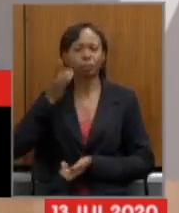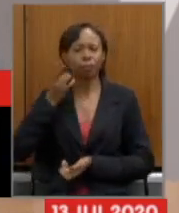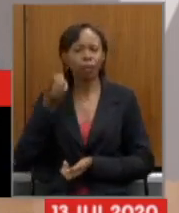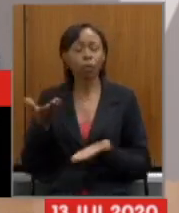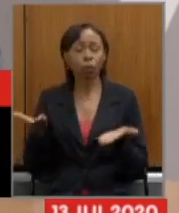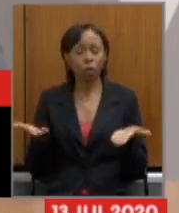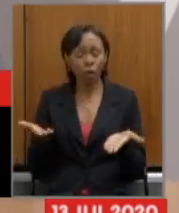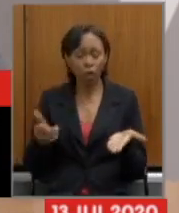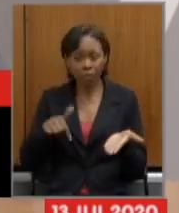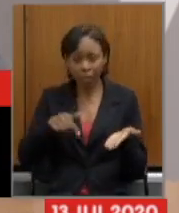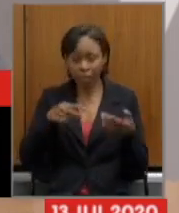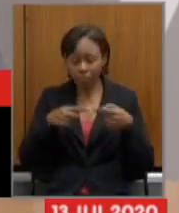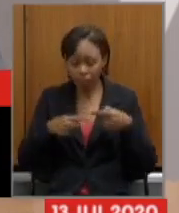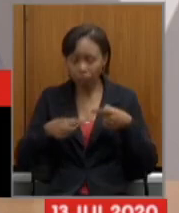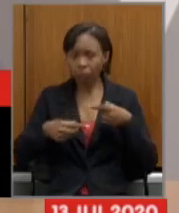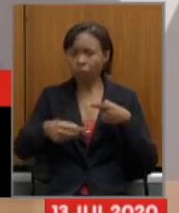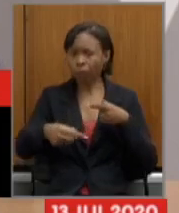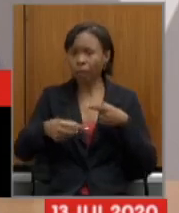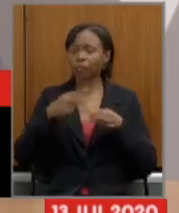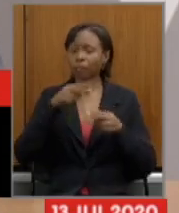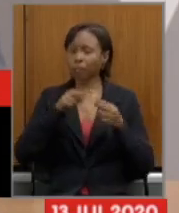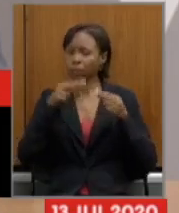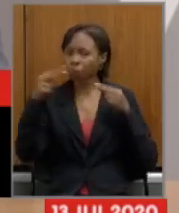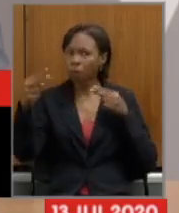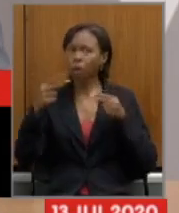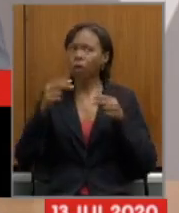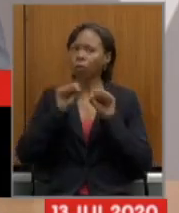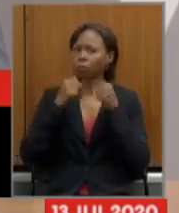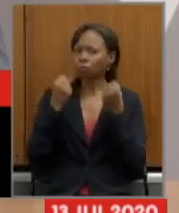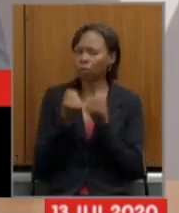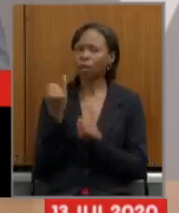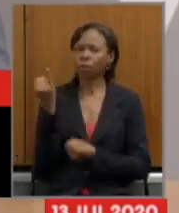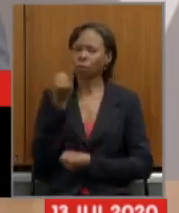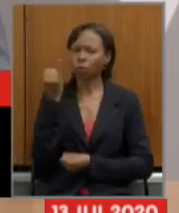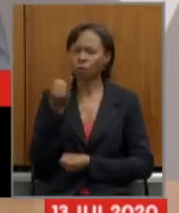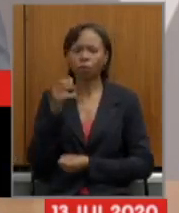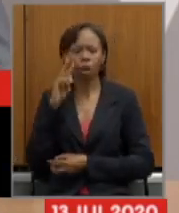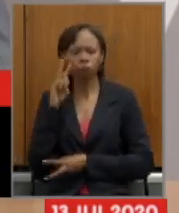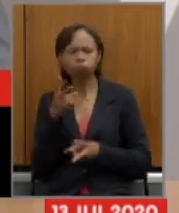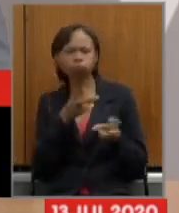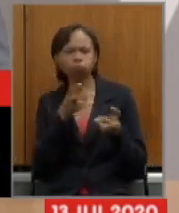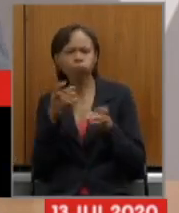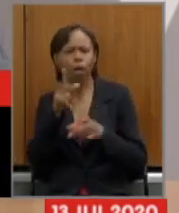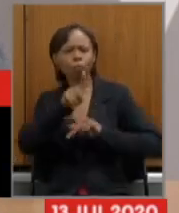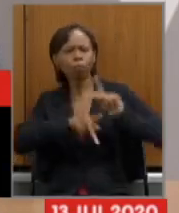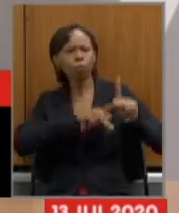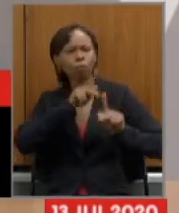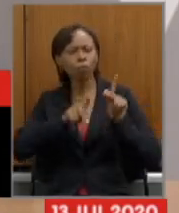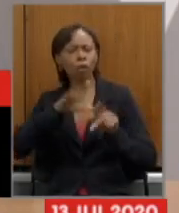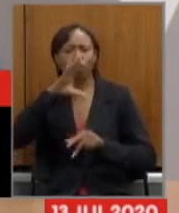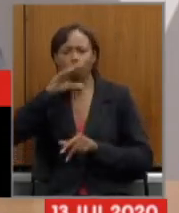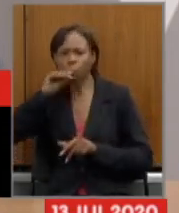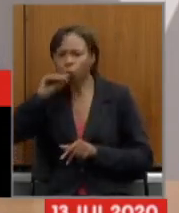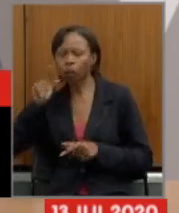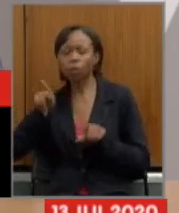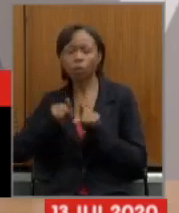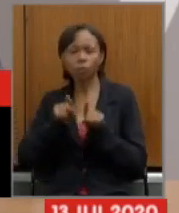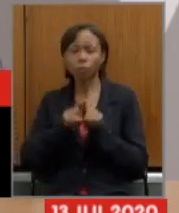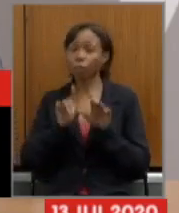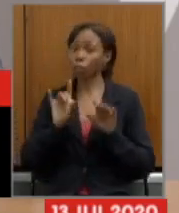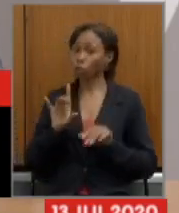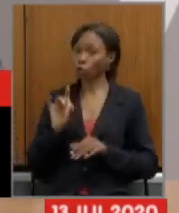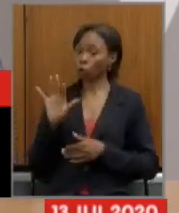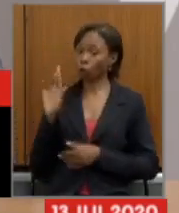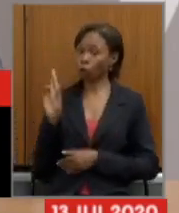fundamental para que sejam ouvidos os servidores públicos estaduais seja ouvida a população lembrando que não são só os